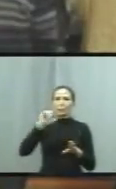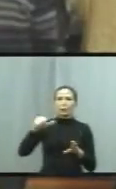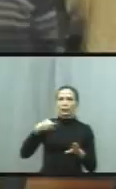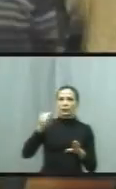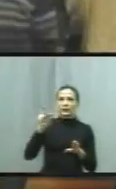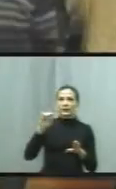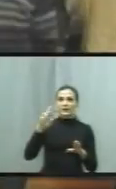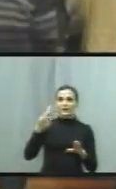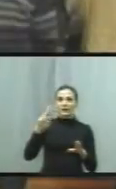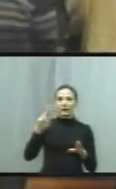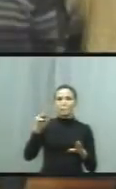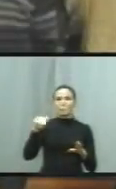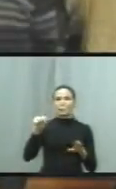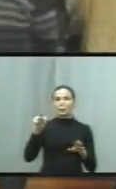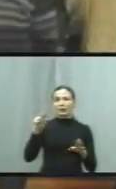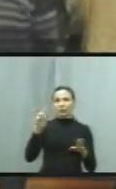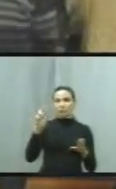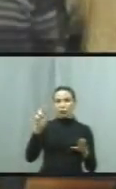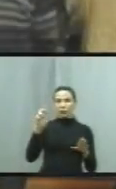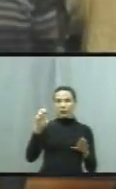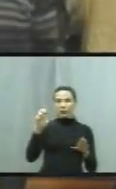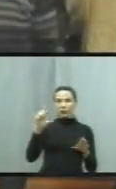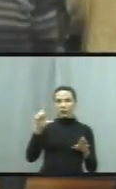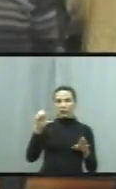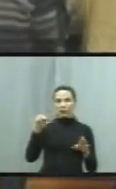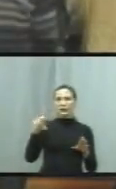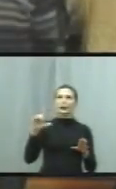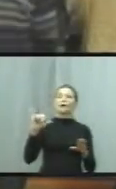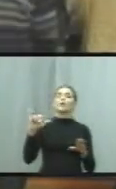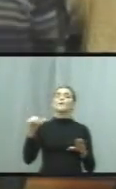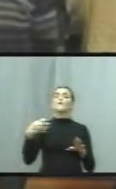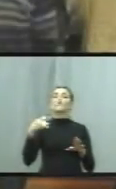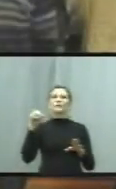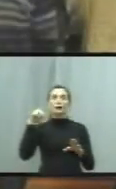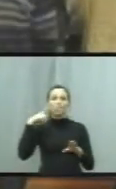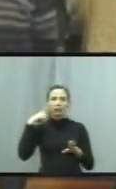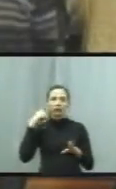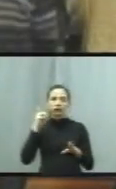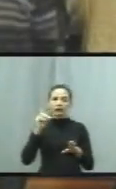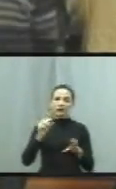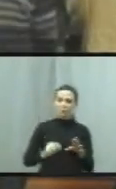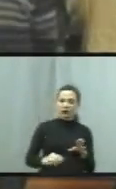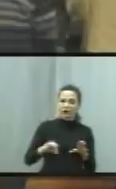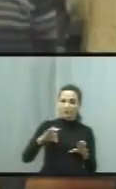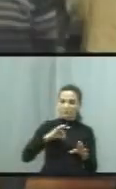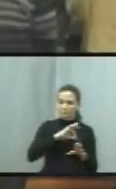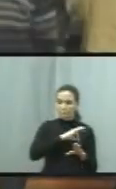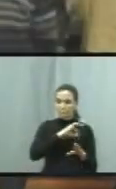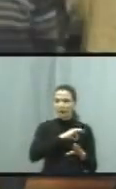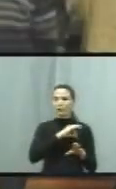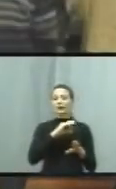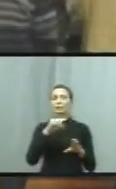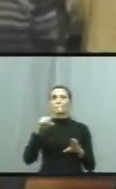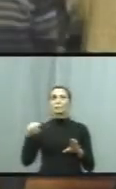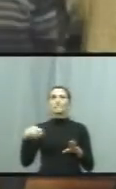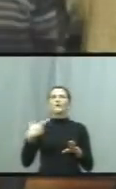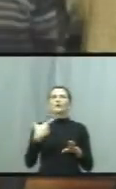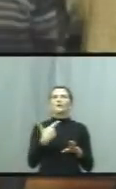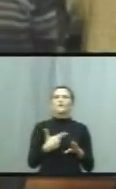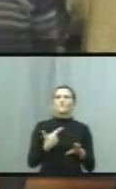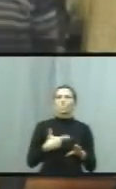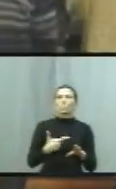Martinelli, como delegado titular, o suplente Jair Martinelli.